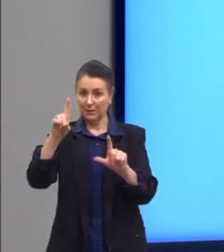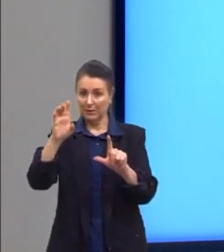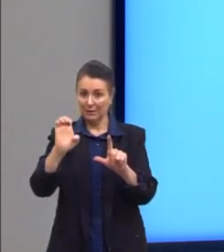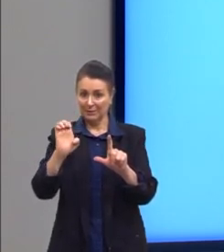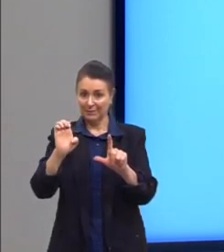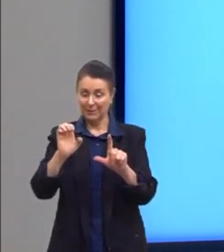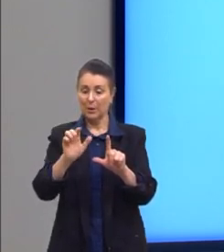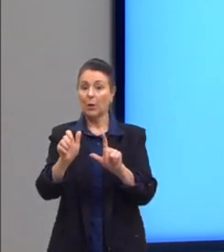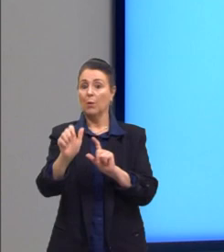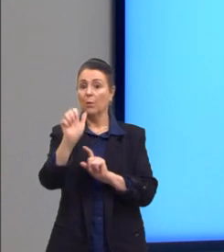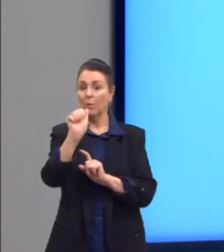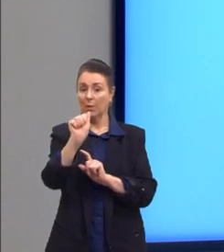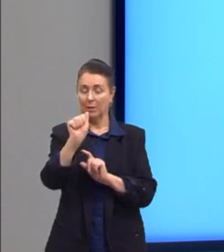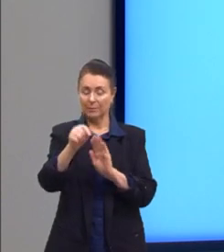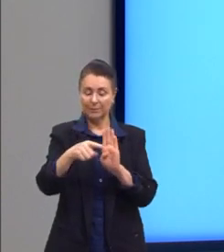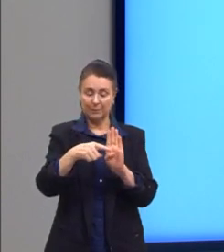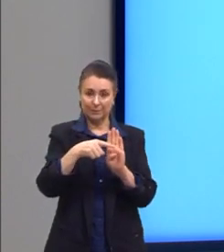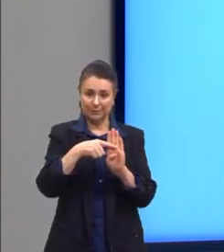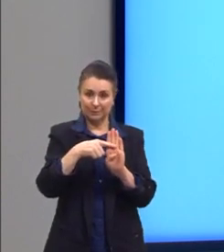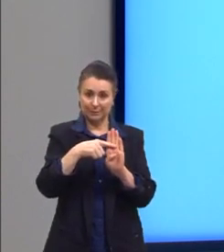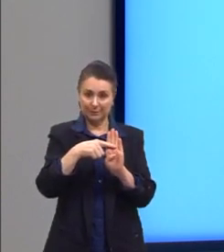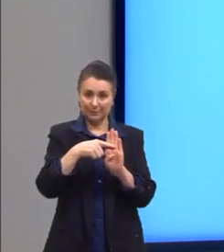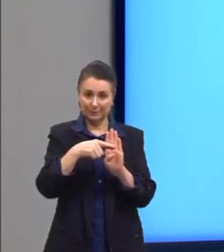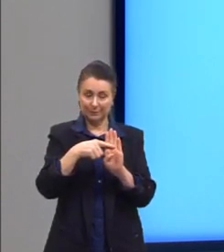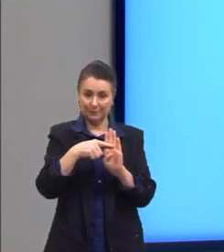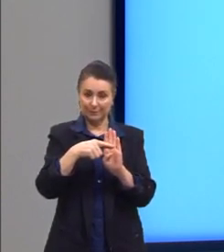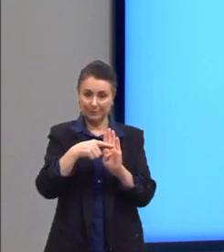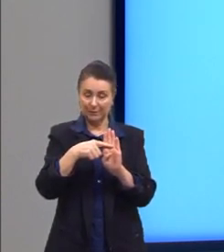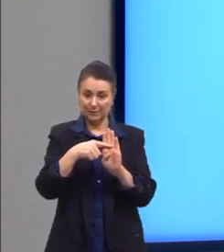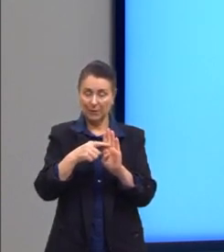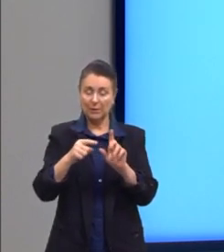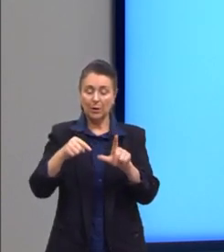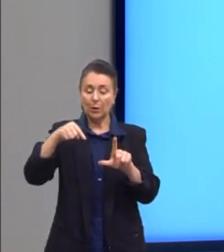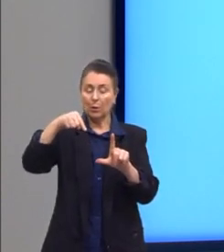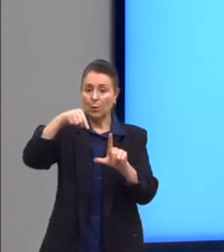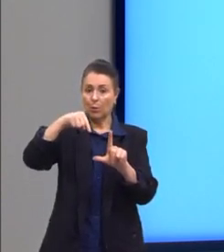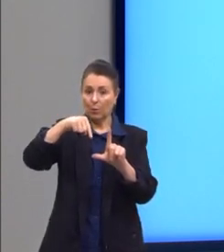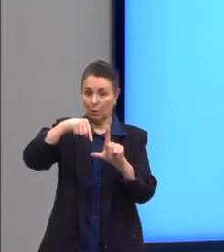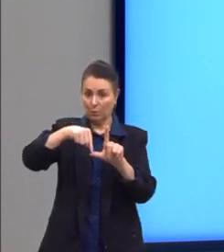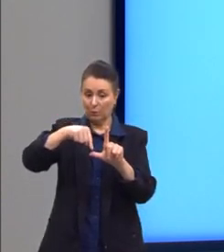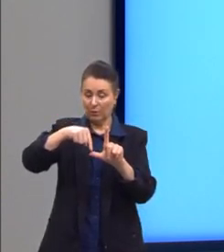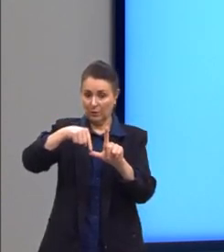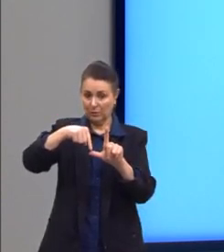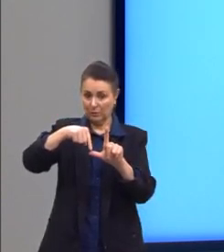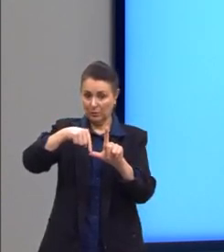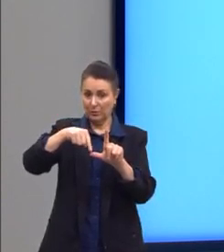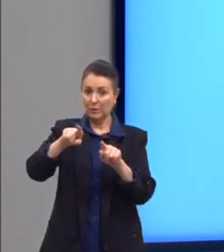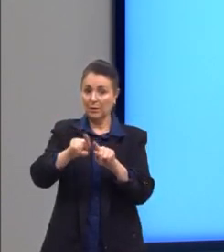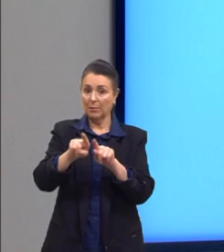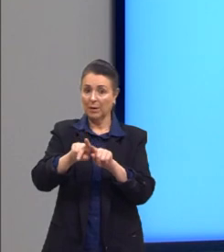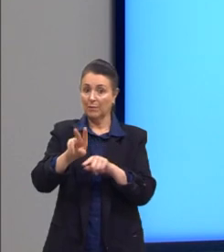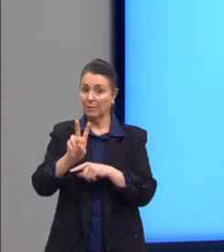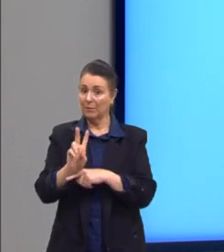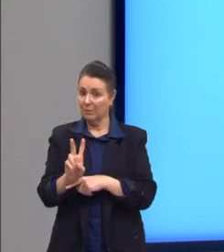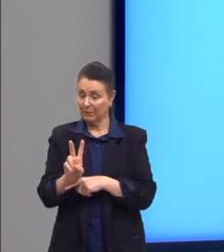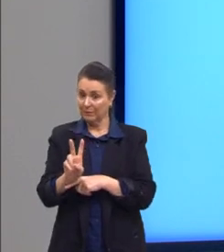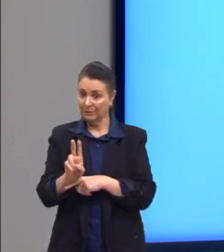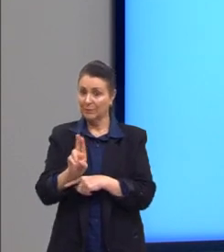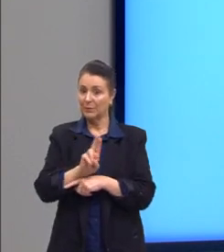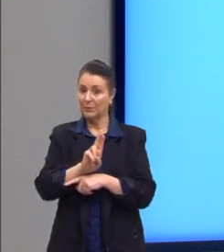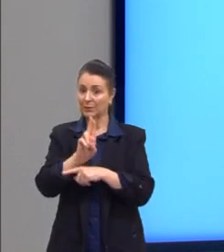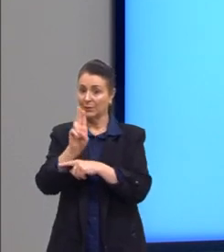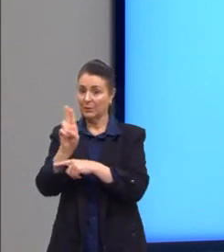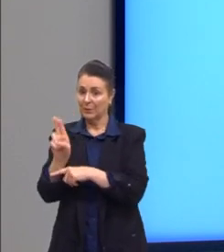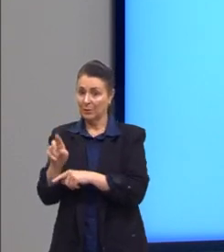é negativo. Nesse caso, então, o vértice, também representado por V, ele é chamado de